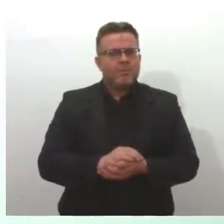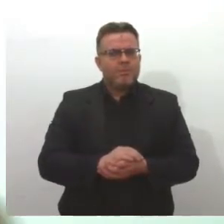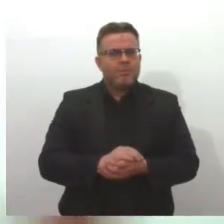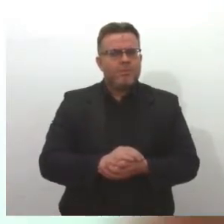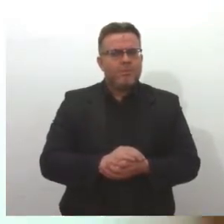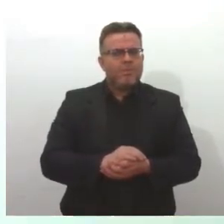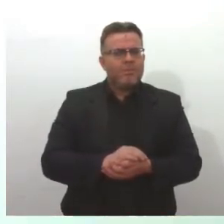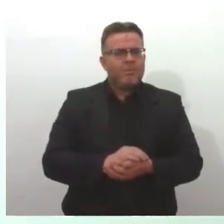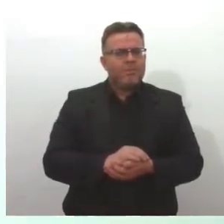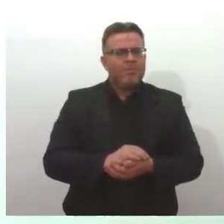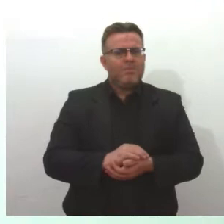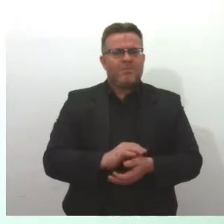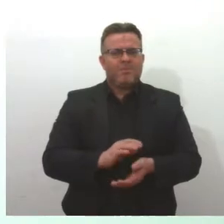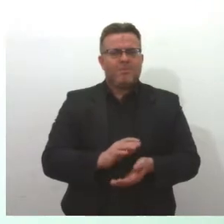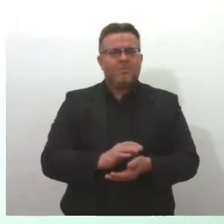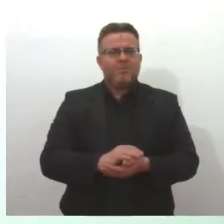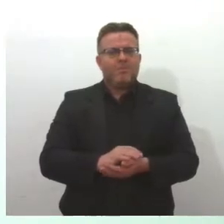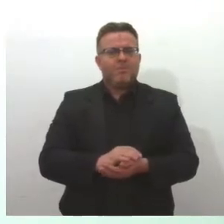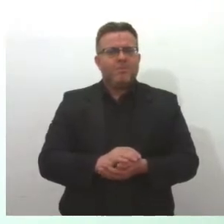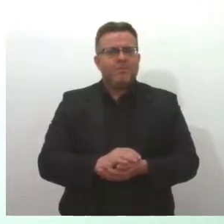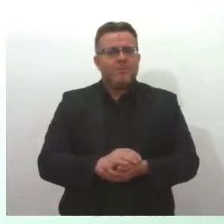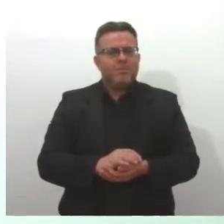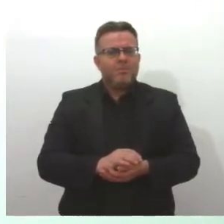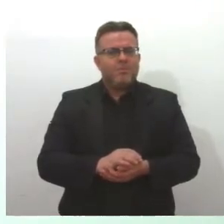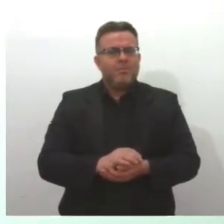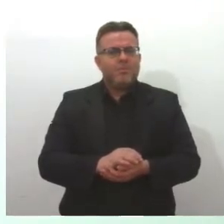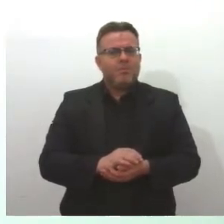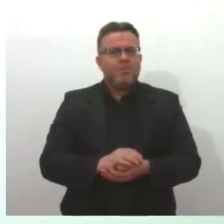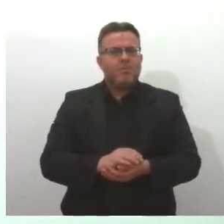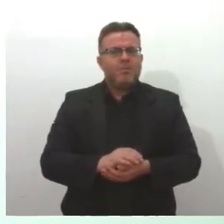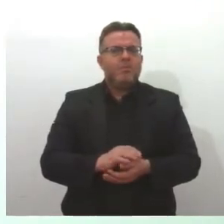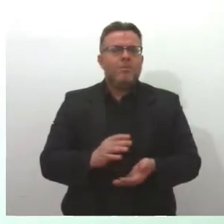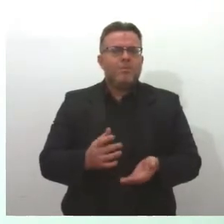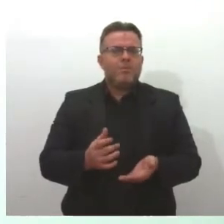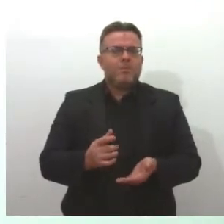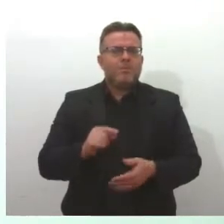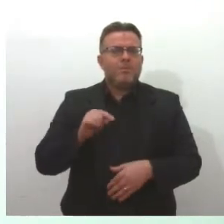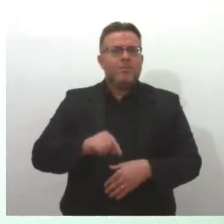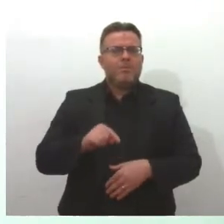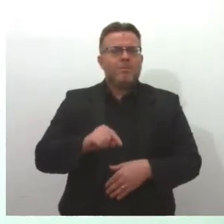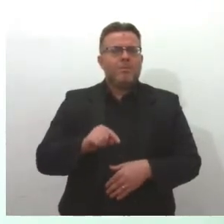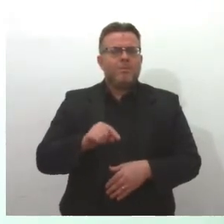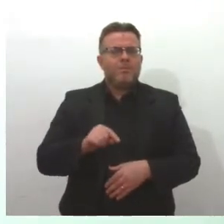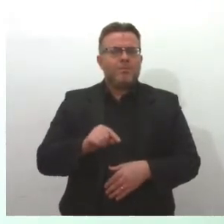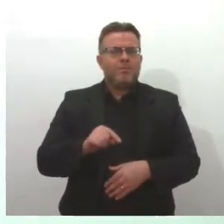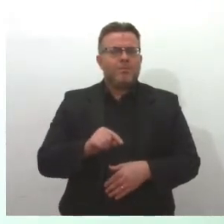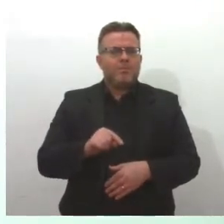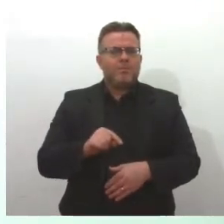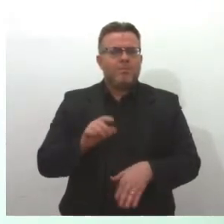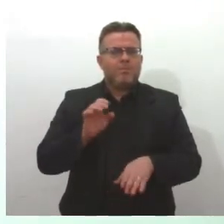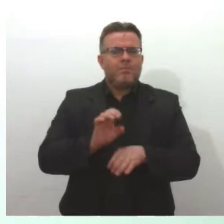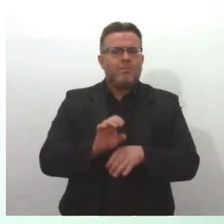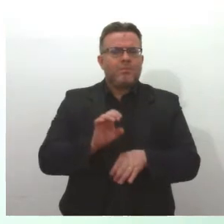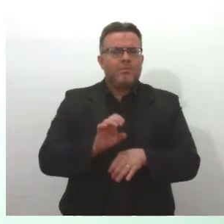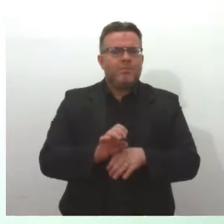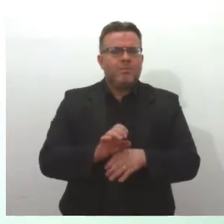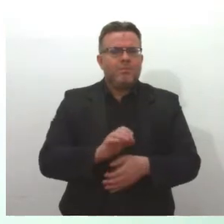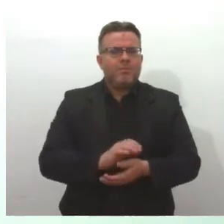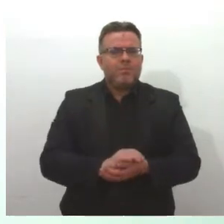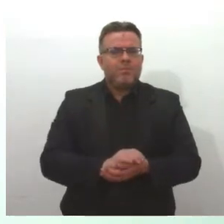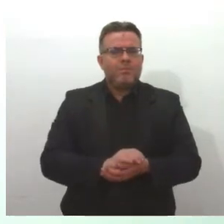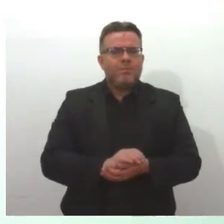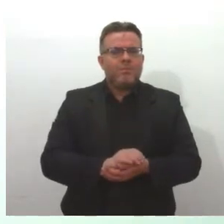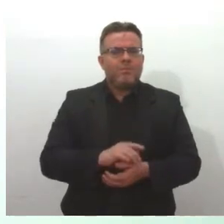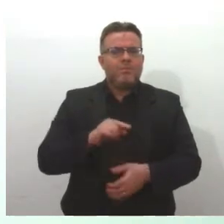nacional. Alguns outros estados, nós ainda temos 11 estados no Brasil que ainda não emitem a carteira de novo modelo, mas em